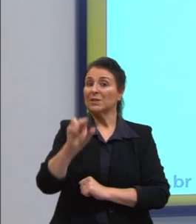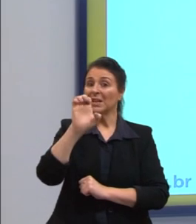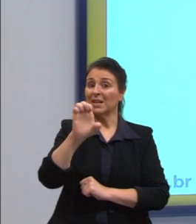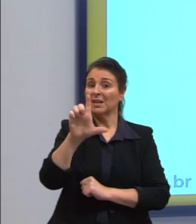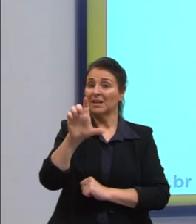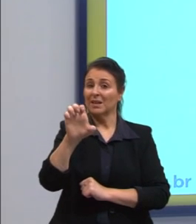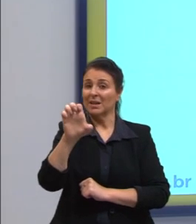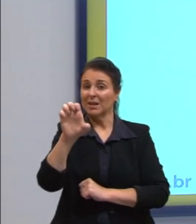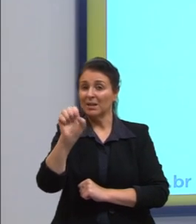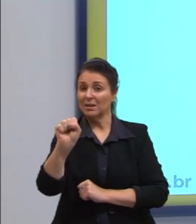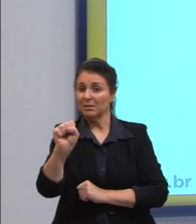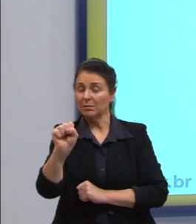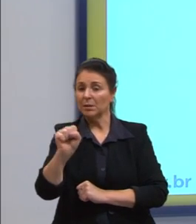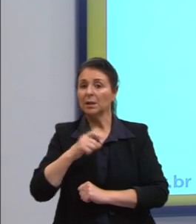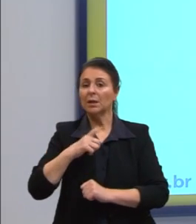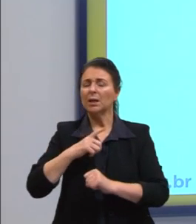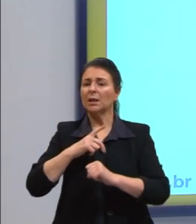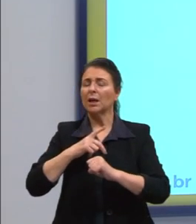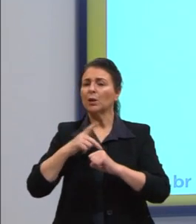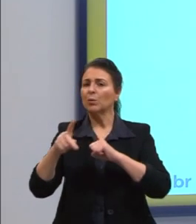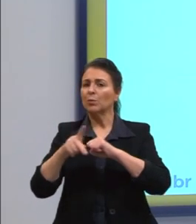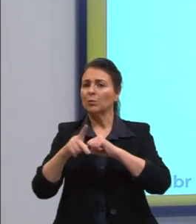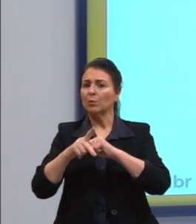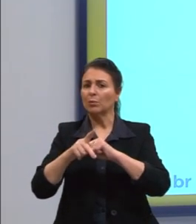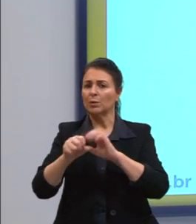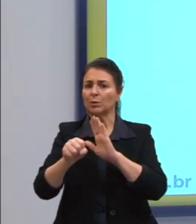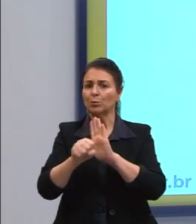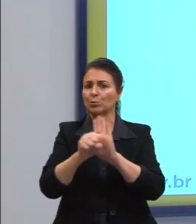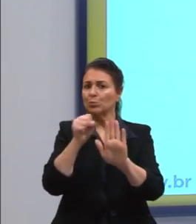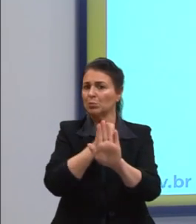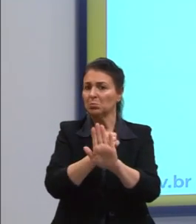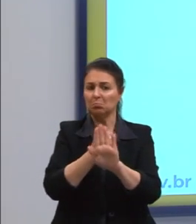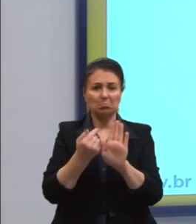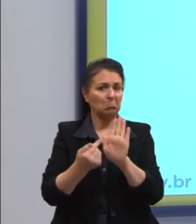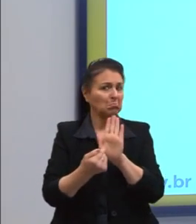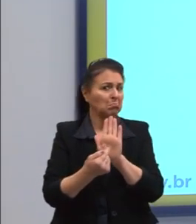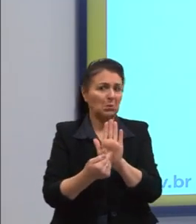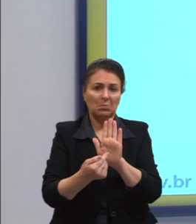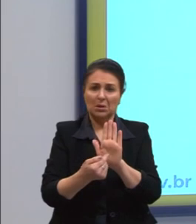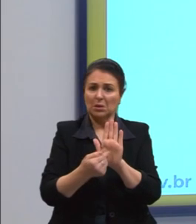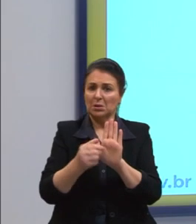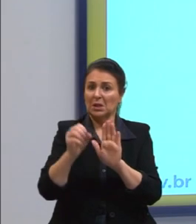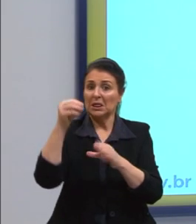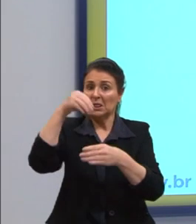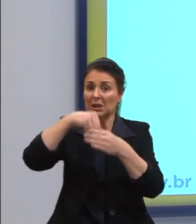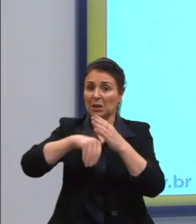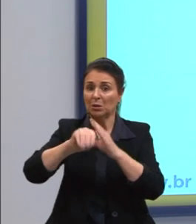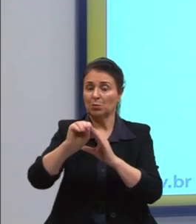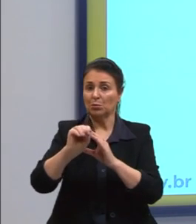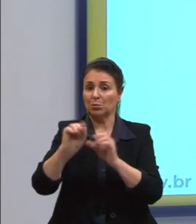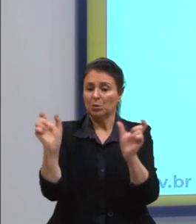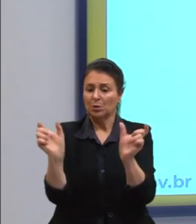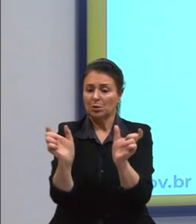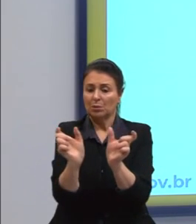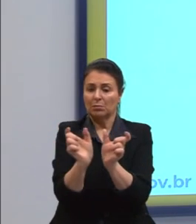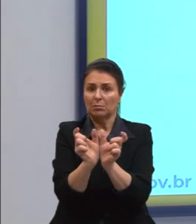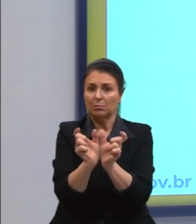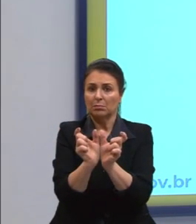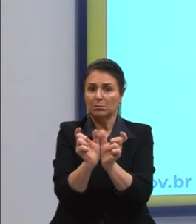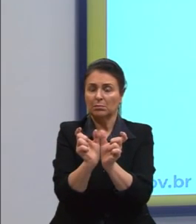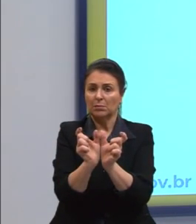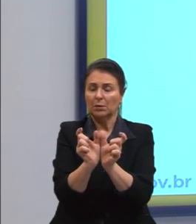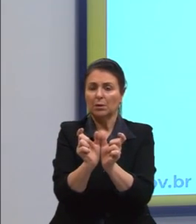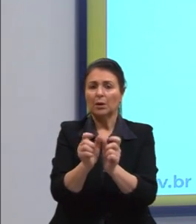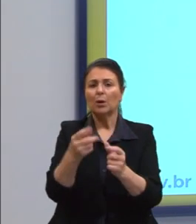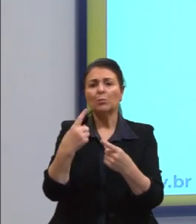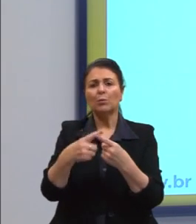E o nosso pronome ali, o nosso sujeito, não aparece na oração. Por que a gente não pode dizer que esse sujeito ali é